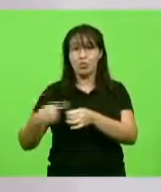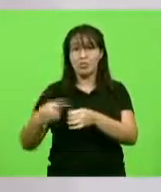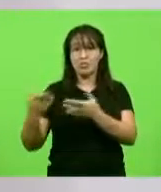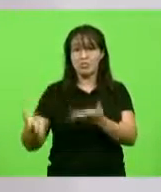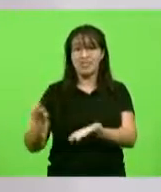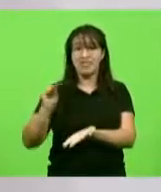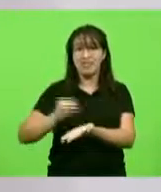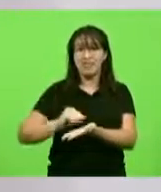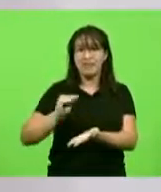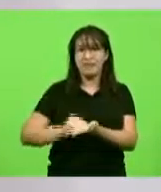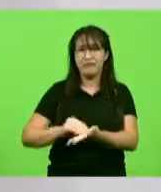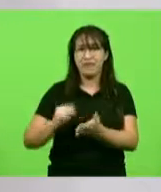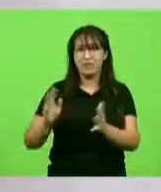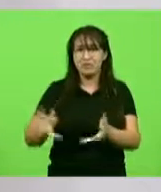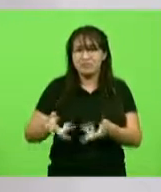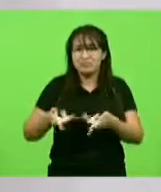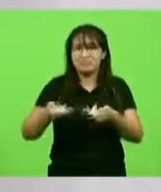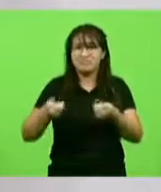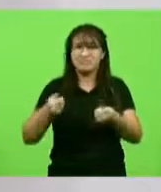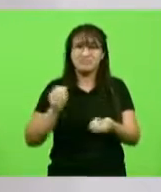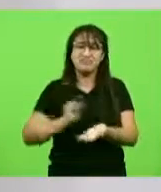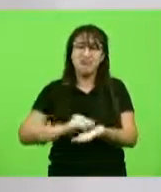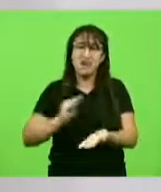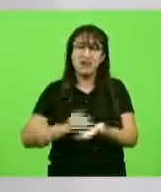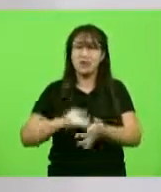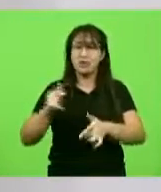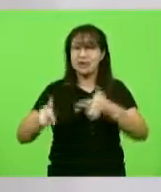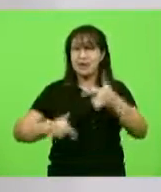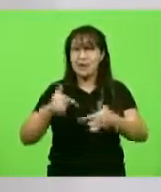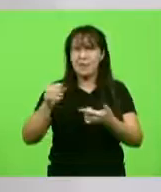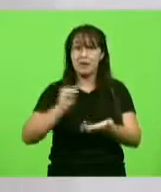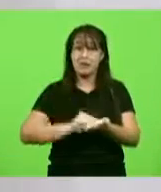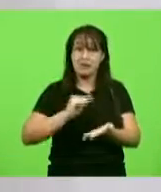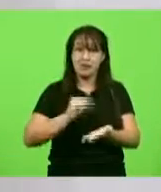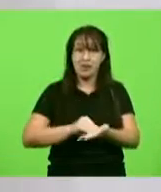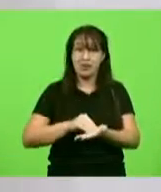tem qualidade de vida, não tem emprego, não tem educação.